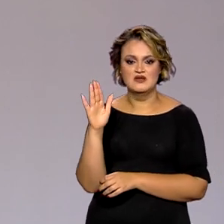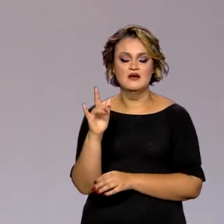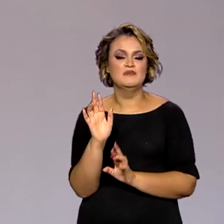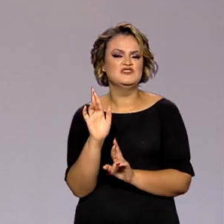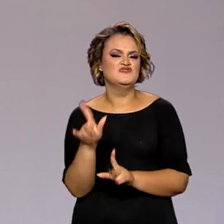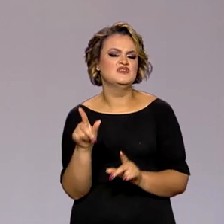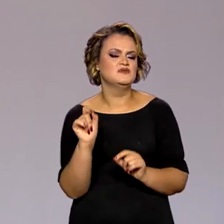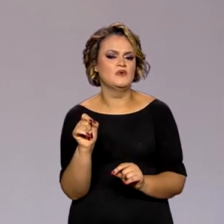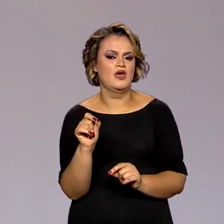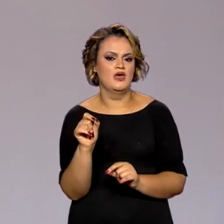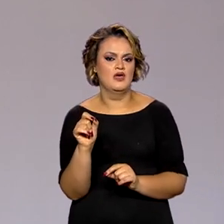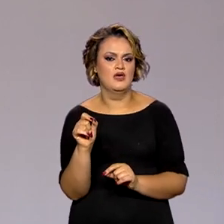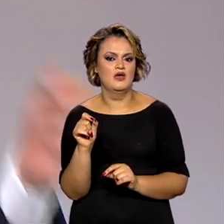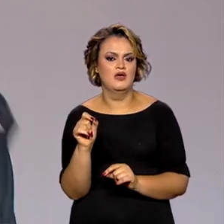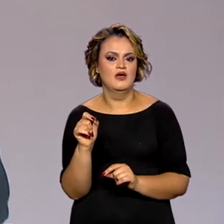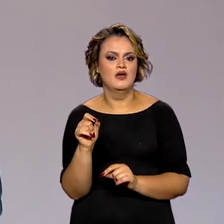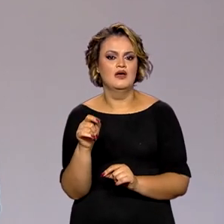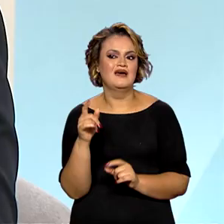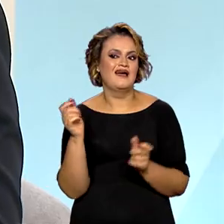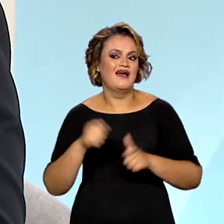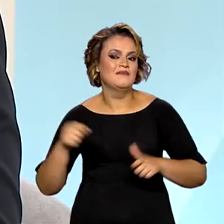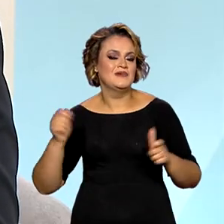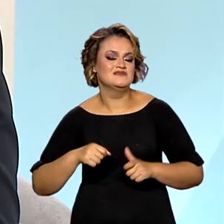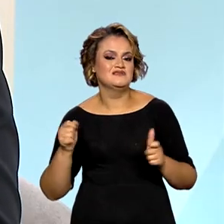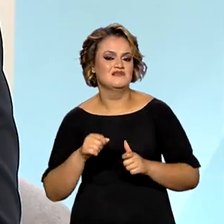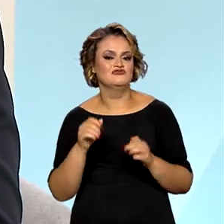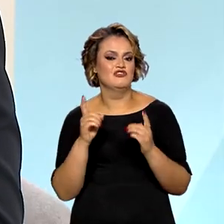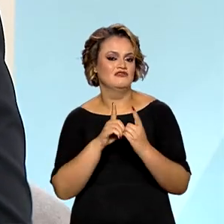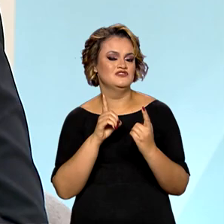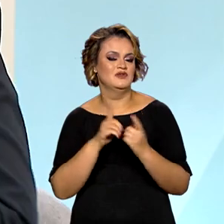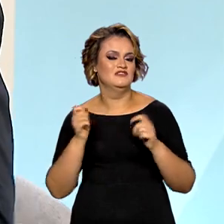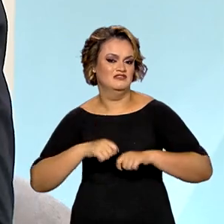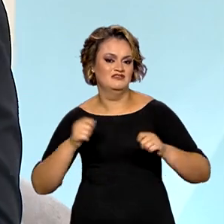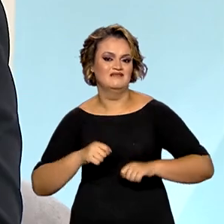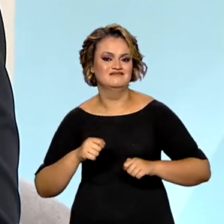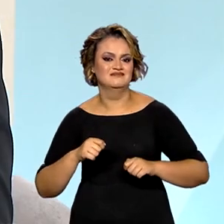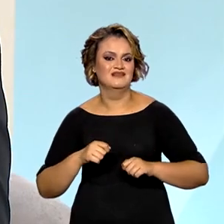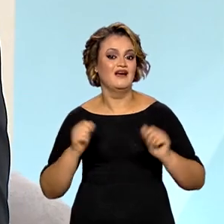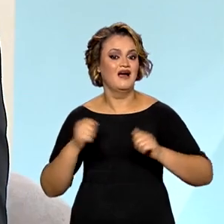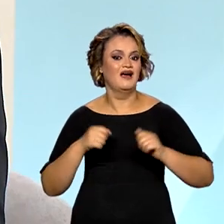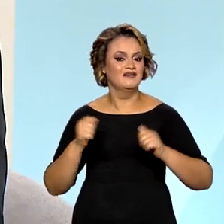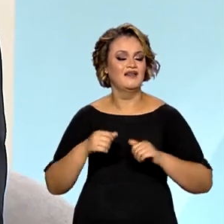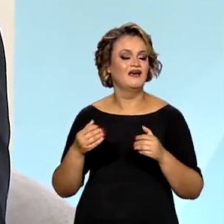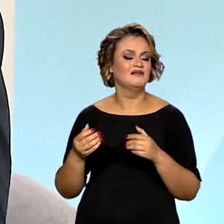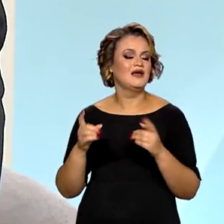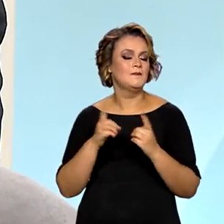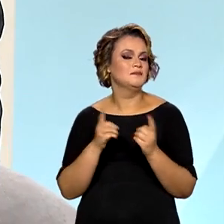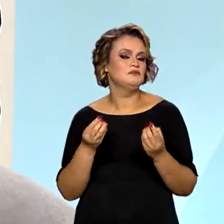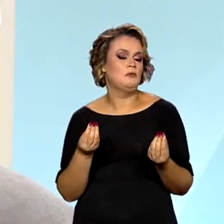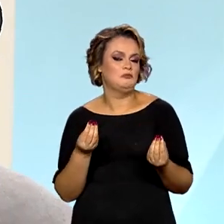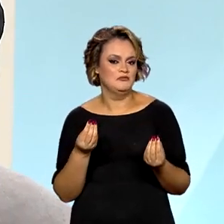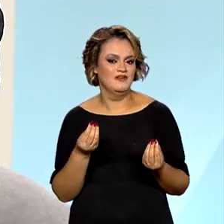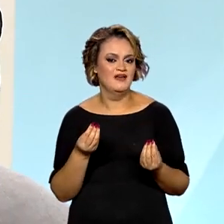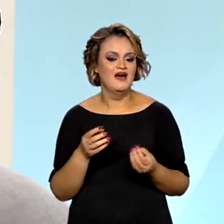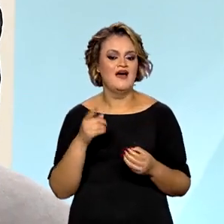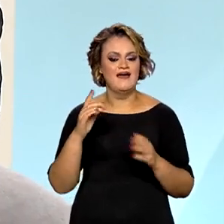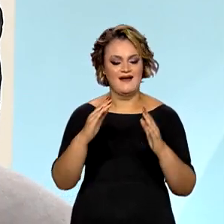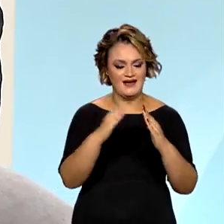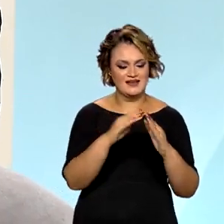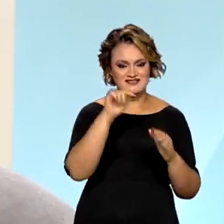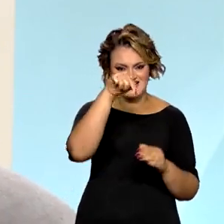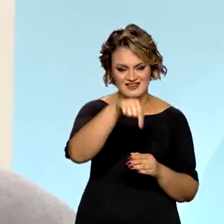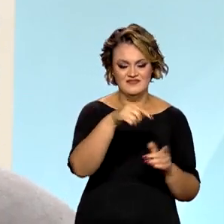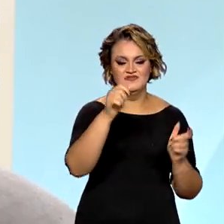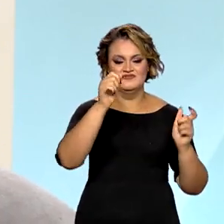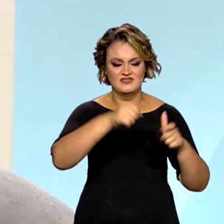diferença das tipologias, Paulo? É justamente a capacidade de atendimento. Sim. Qual é a capacidade de atendimento dessa casa? Então, ela serve para aquela